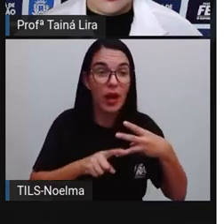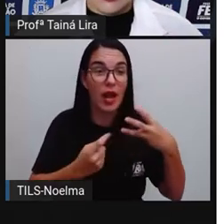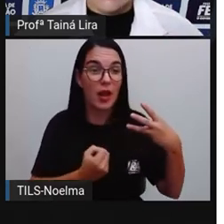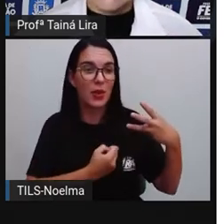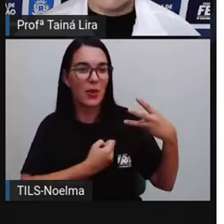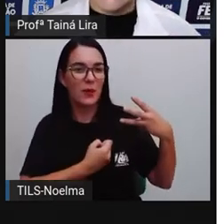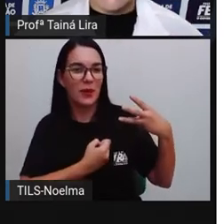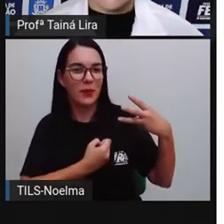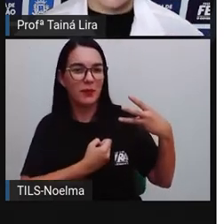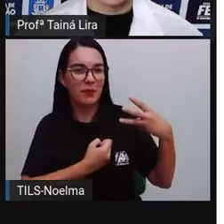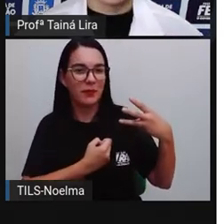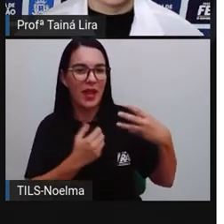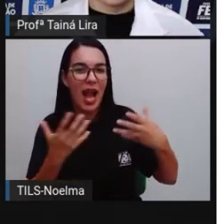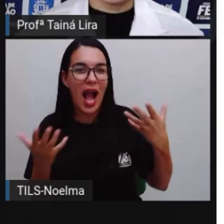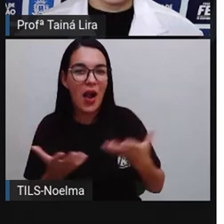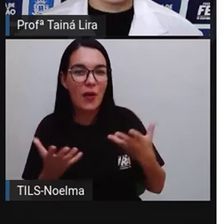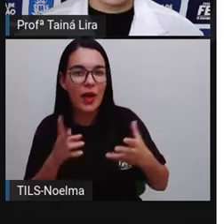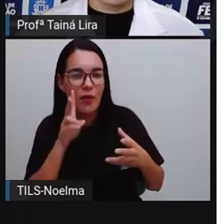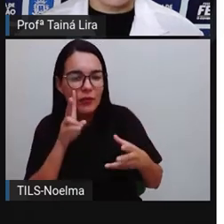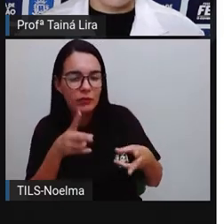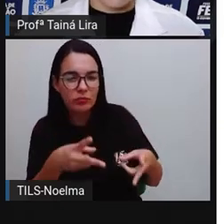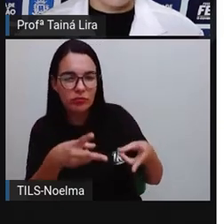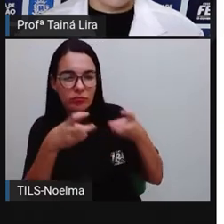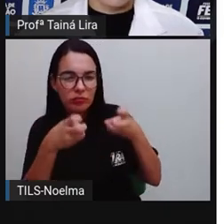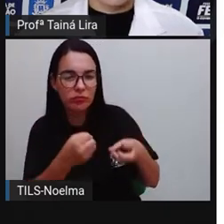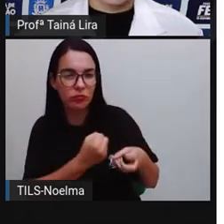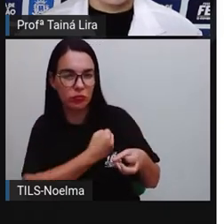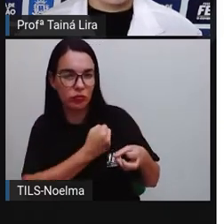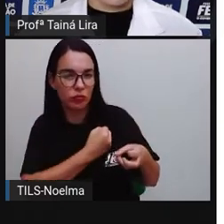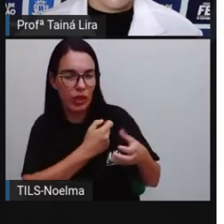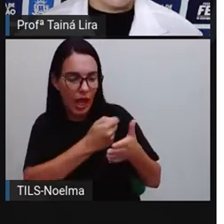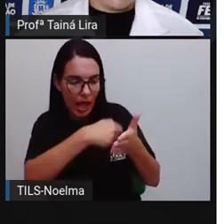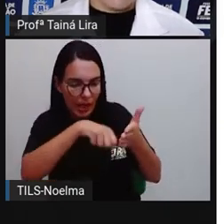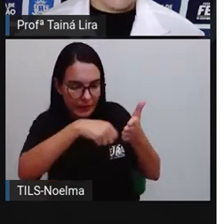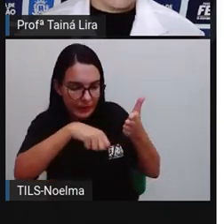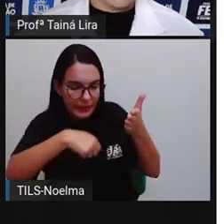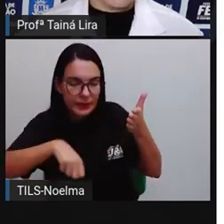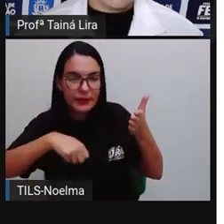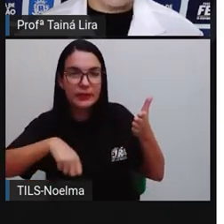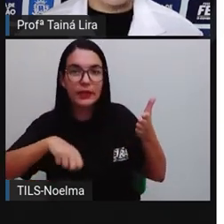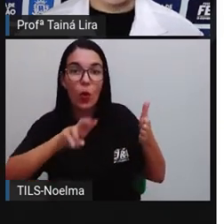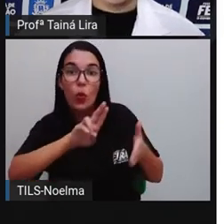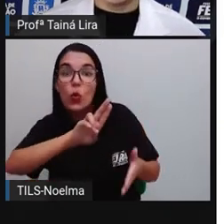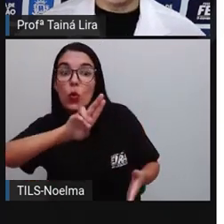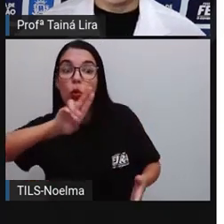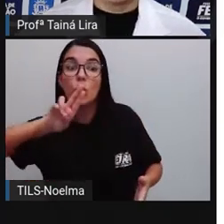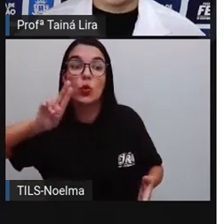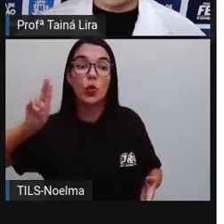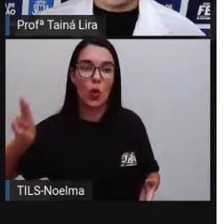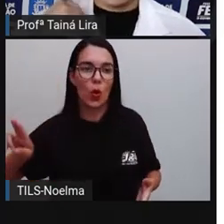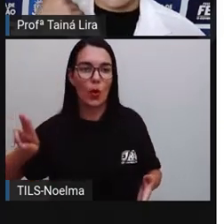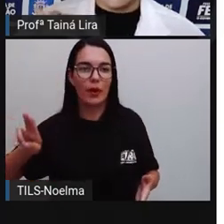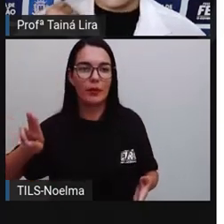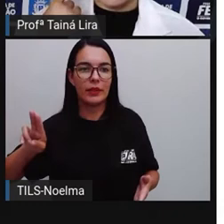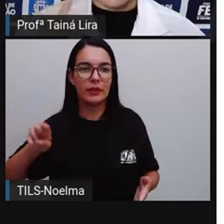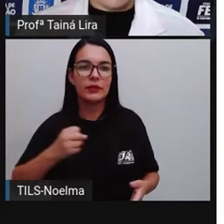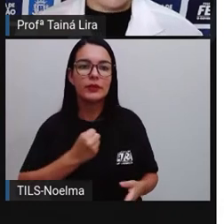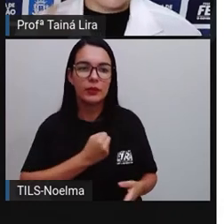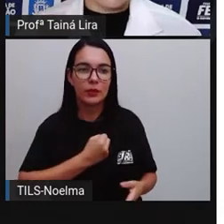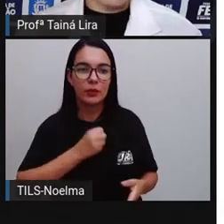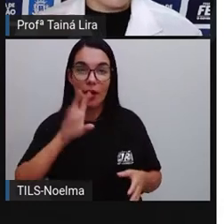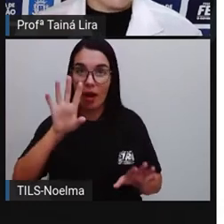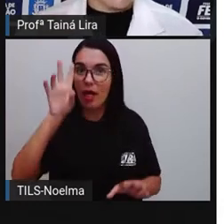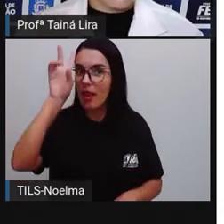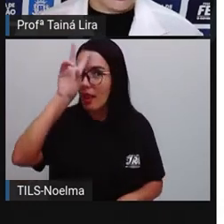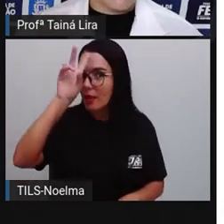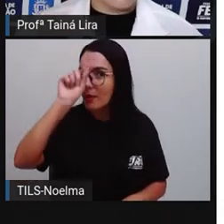Então, olha lá. Observe os números e escreva por extenso. Então, vamos, né, lembrando,